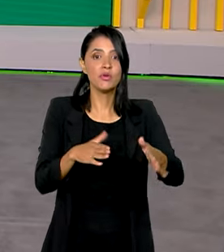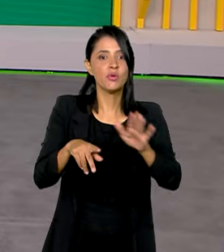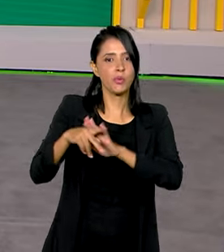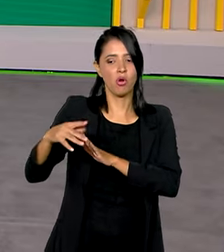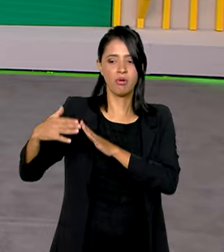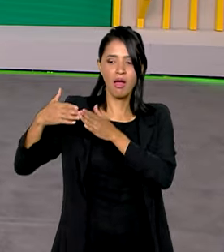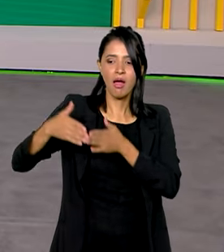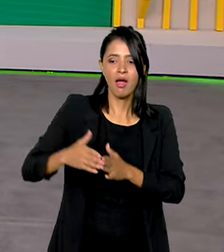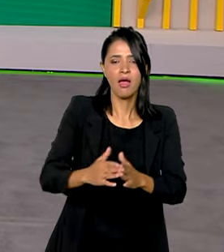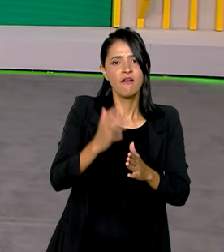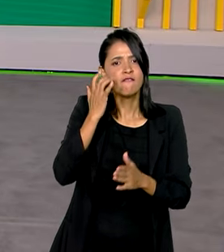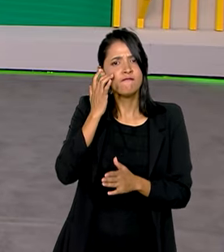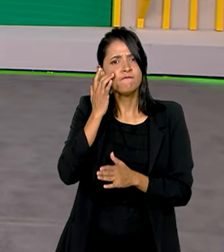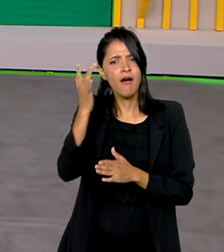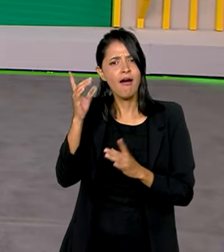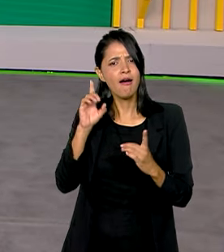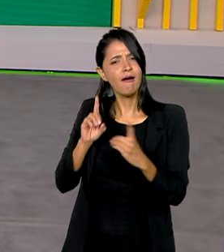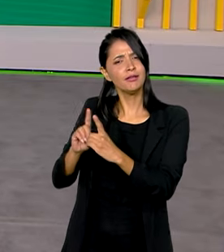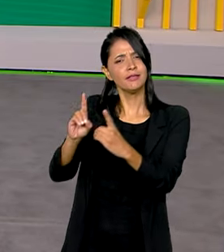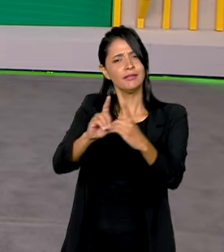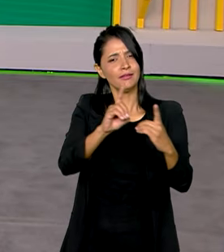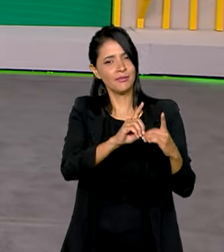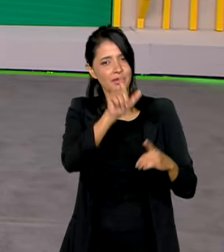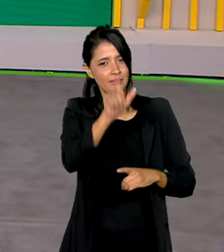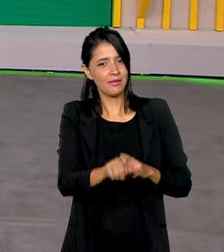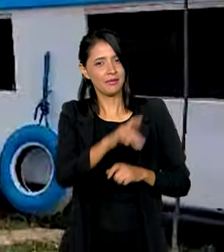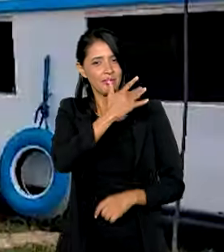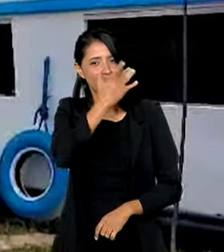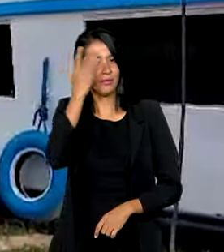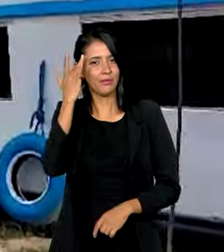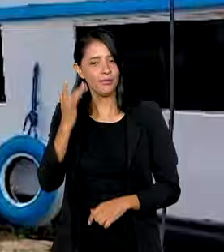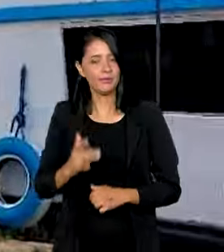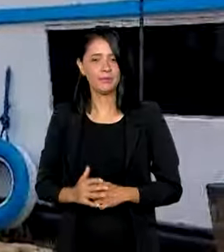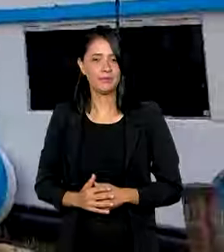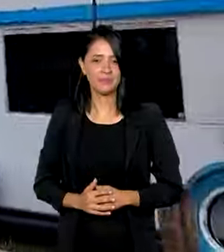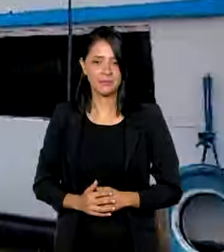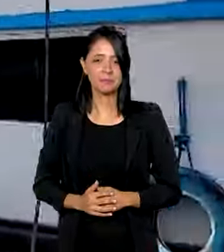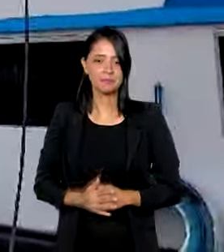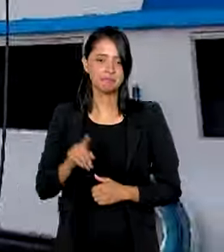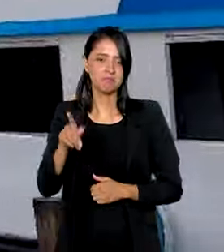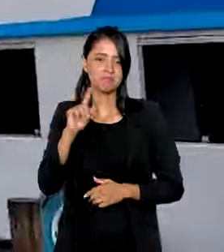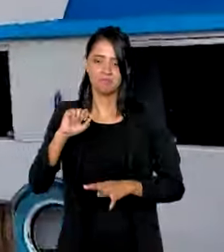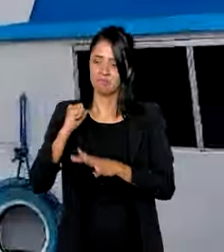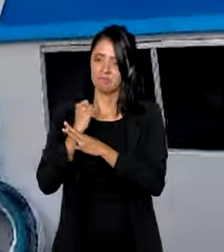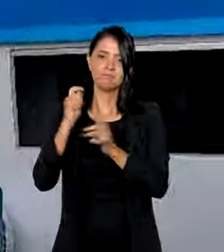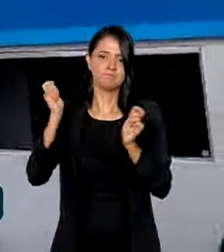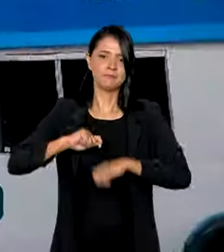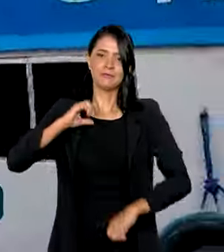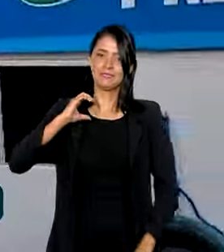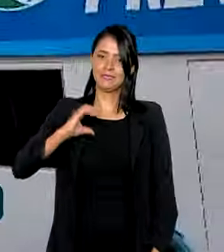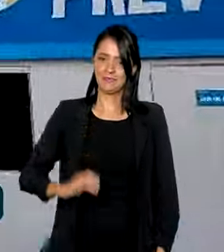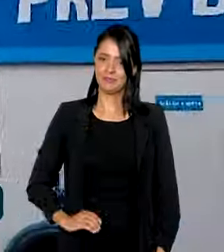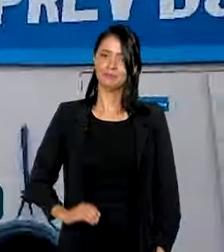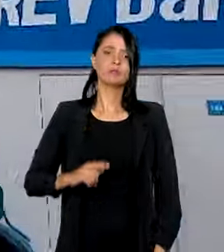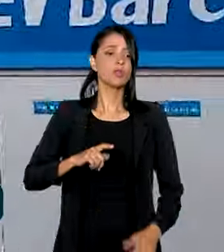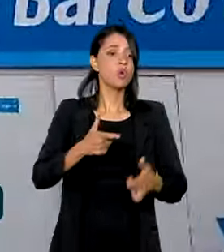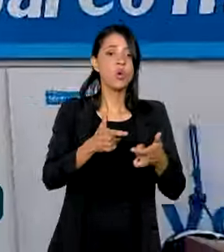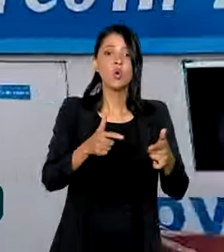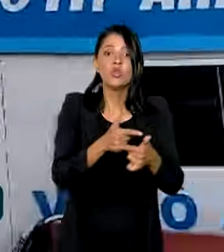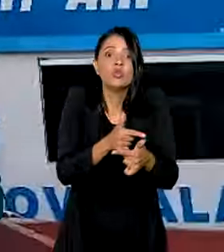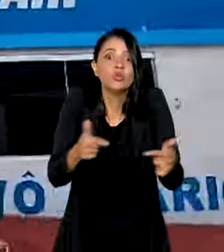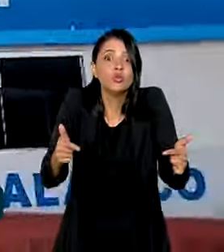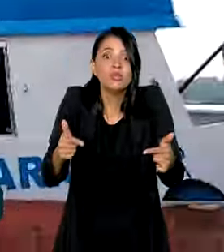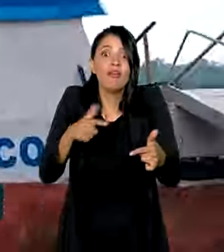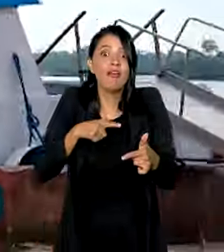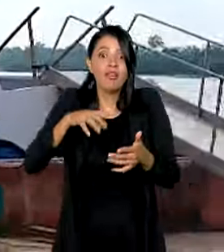para facilitar o atendimento dos segurados. Eles garantem cidadania, onde não existem